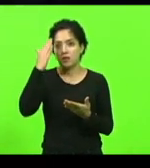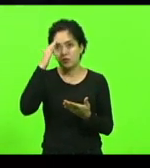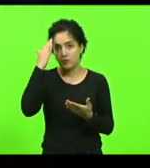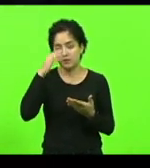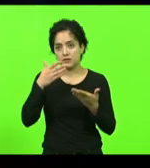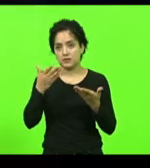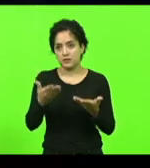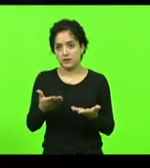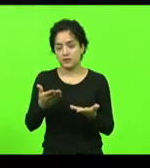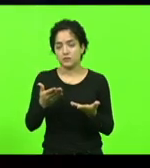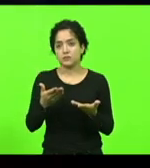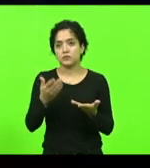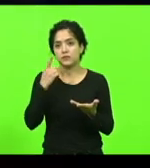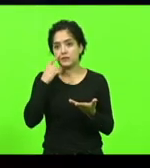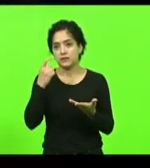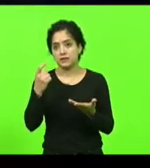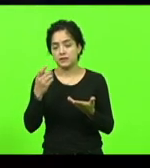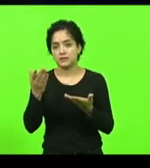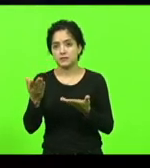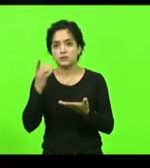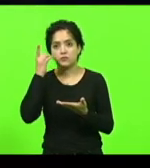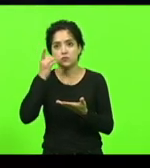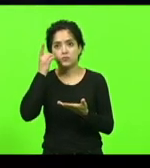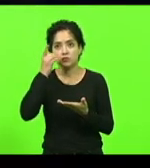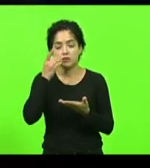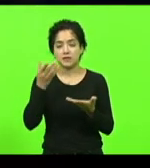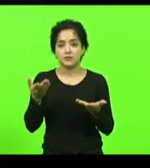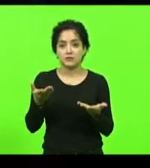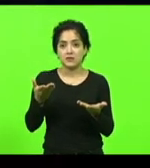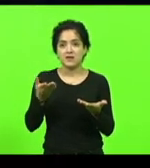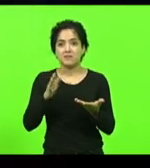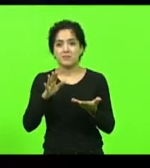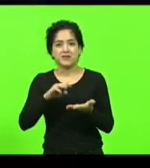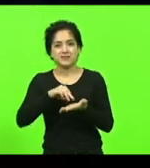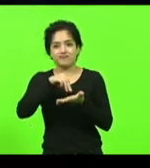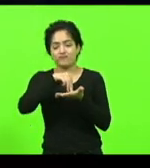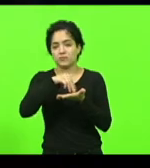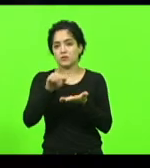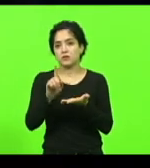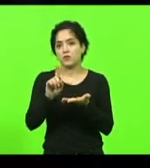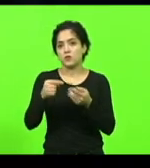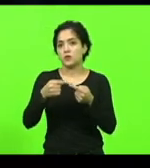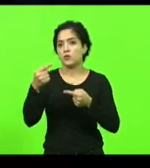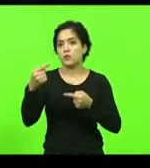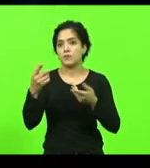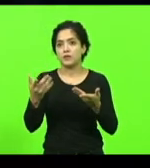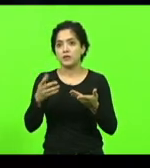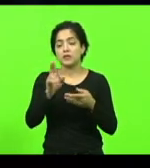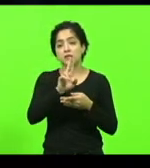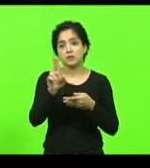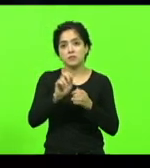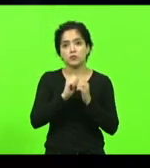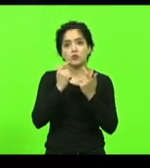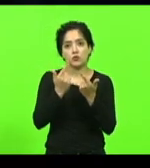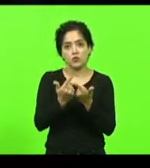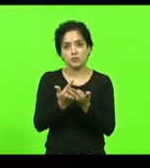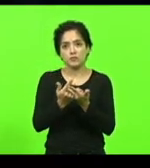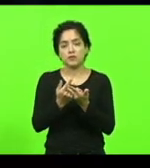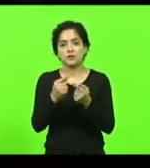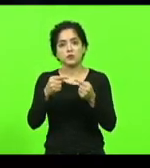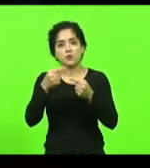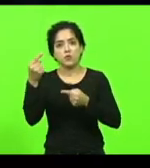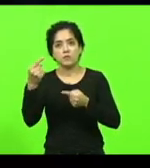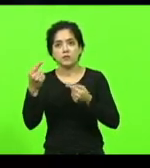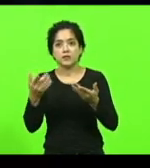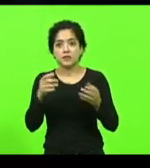nosso deputado, mas acho que o caminho não é através de moção e nem utilizar o nome da Assembleia Legislativa, que é um poder